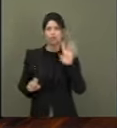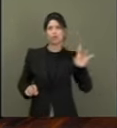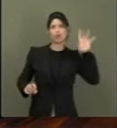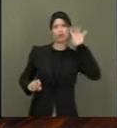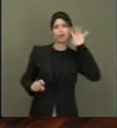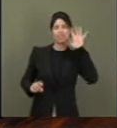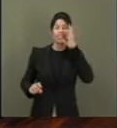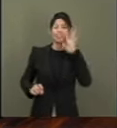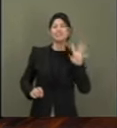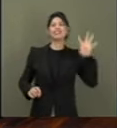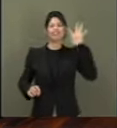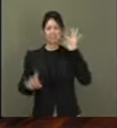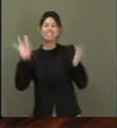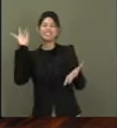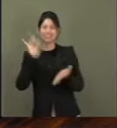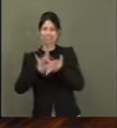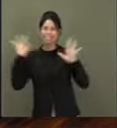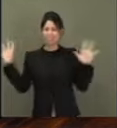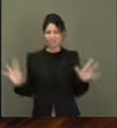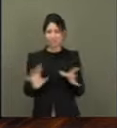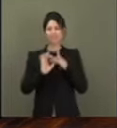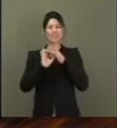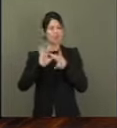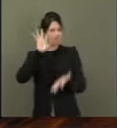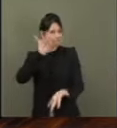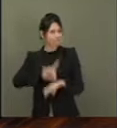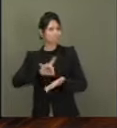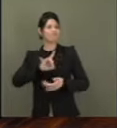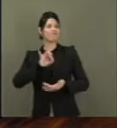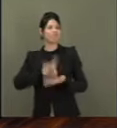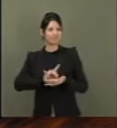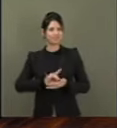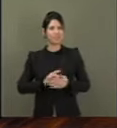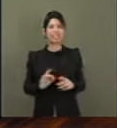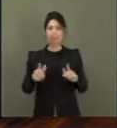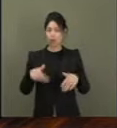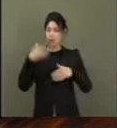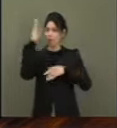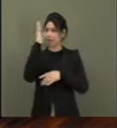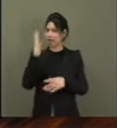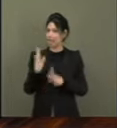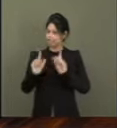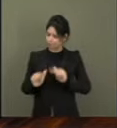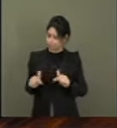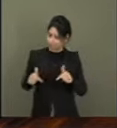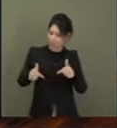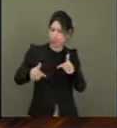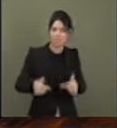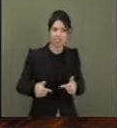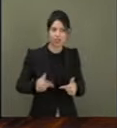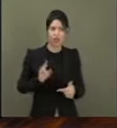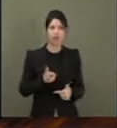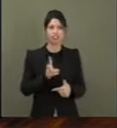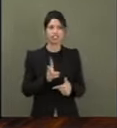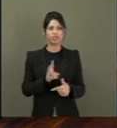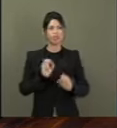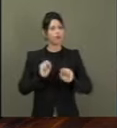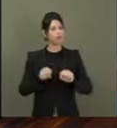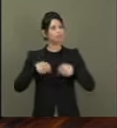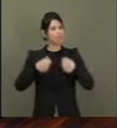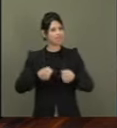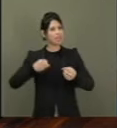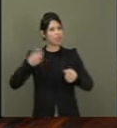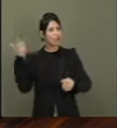se tornou realidade. O Brasil está mudando, seguindo em frente, abraçando o